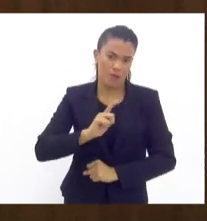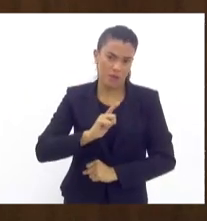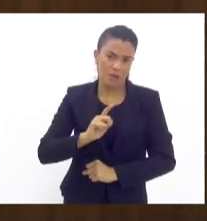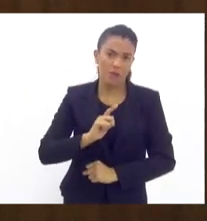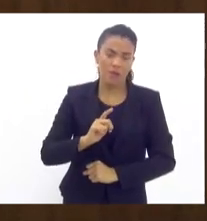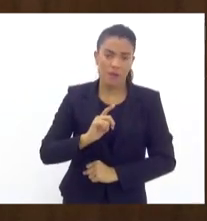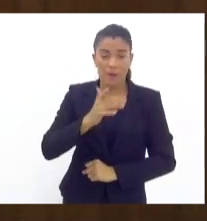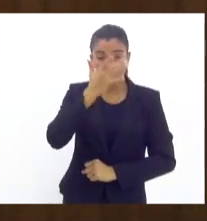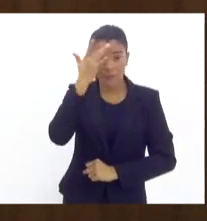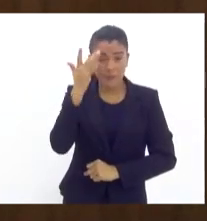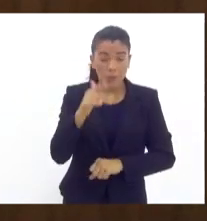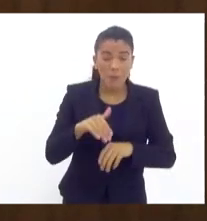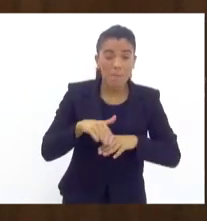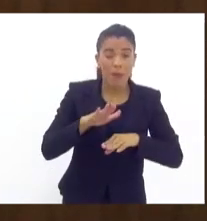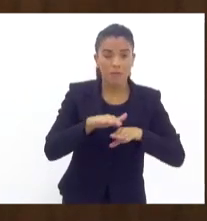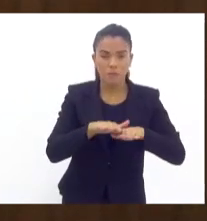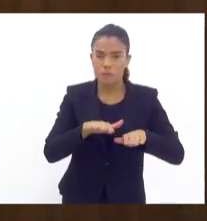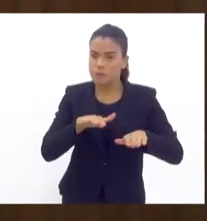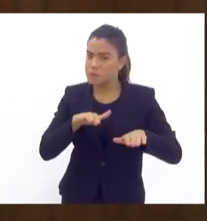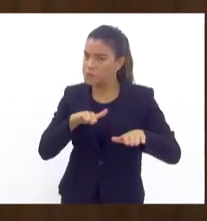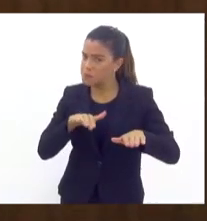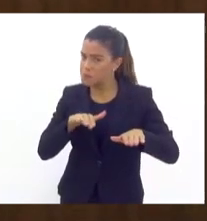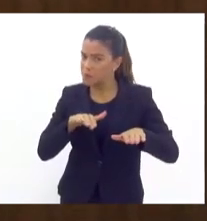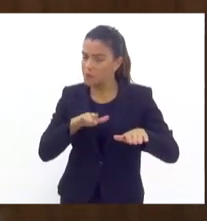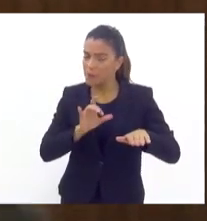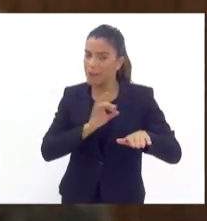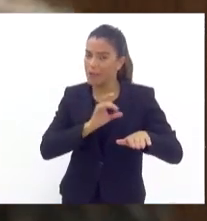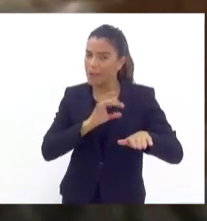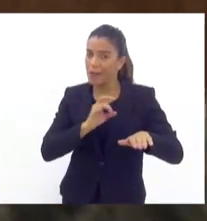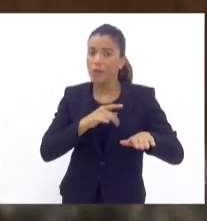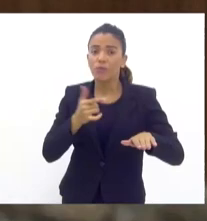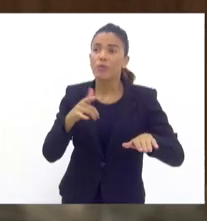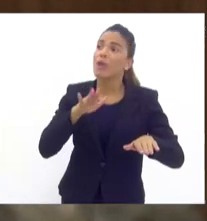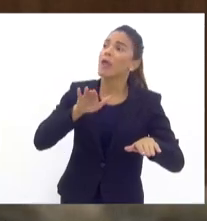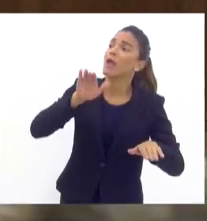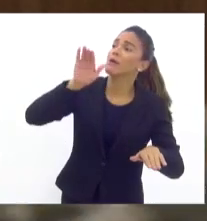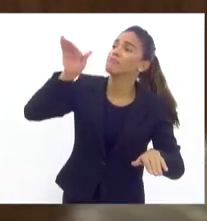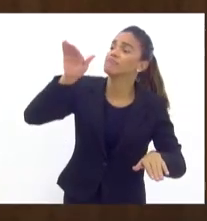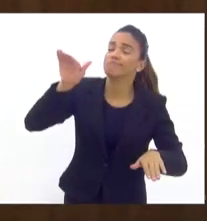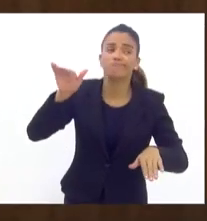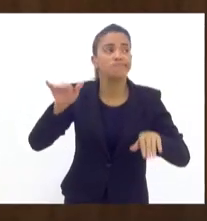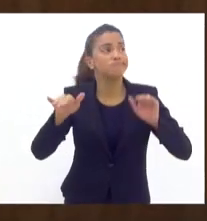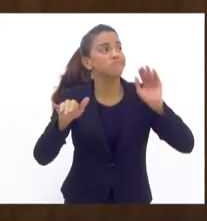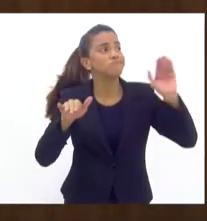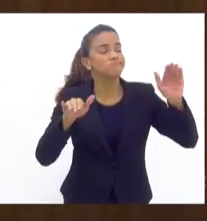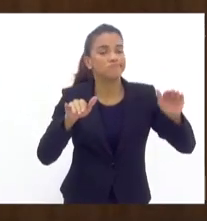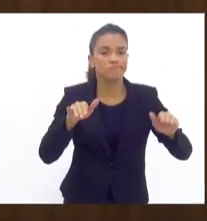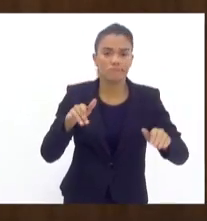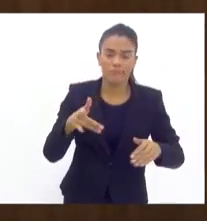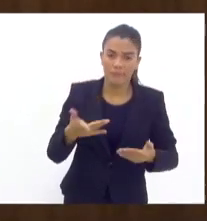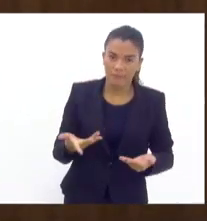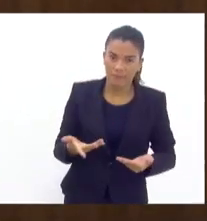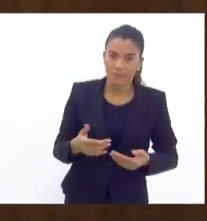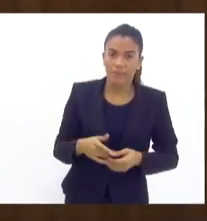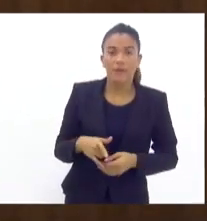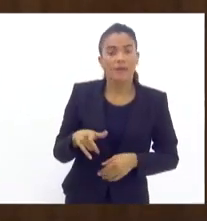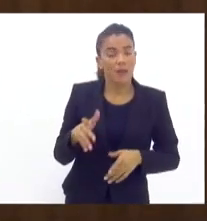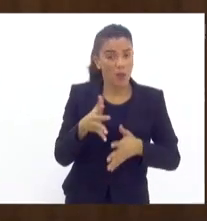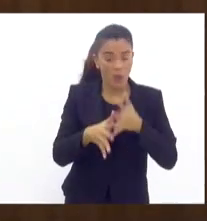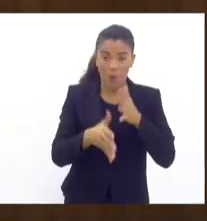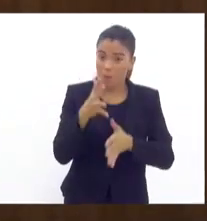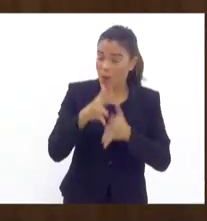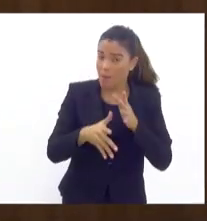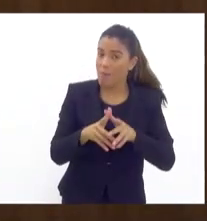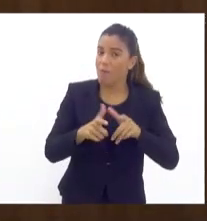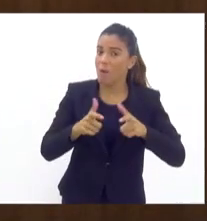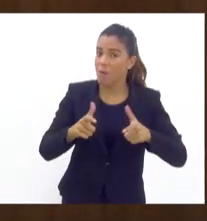mais aquadas, não tendo a quem recorrer, e o caos está se instalando. E se o caos